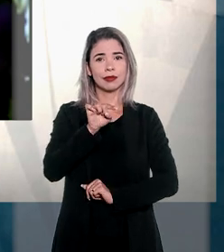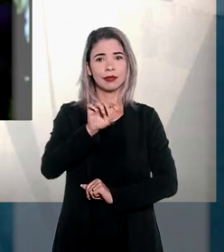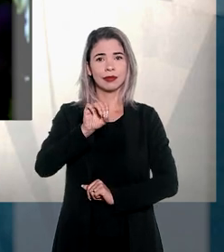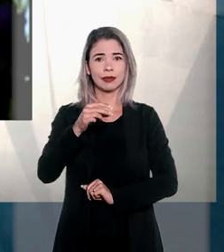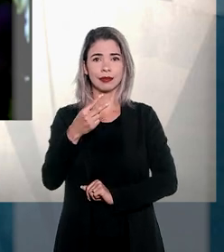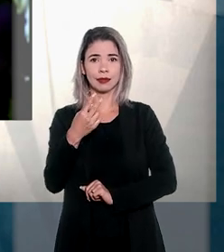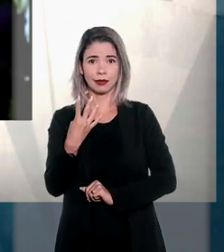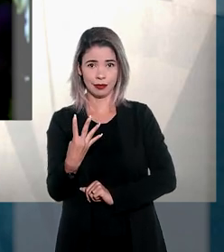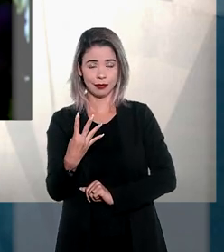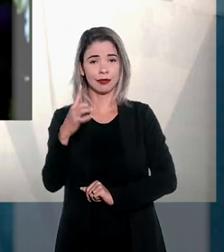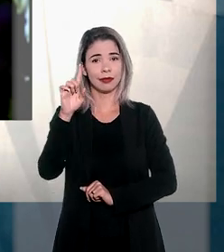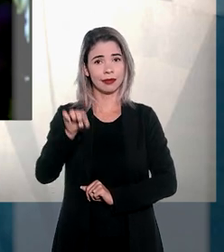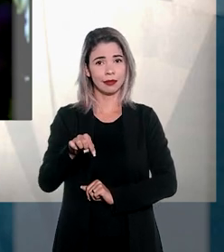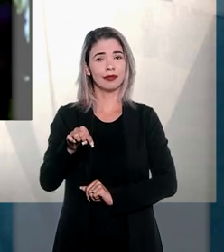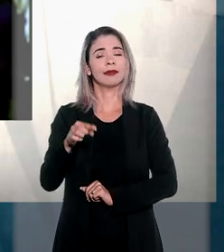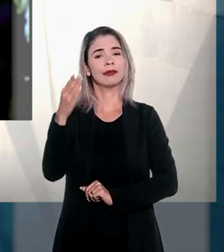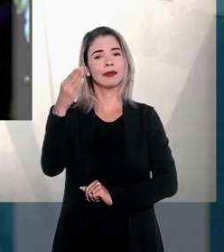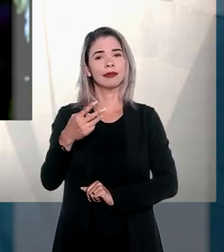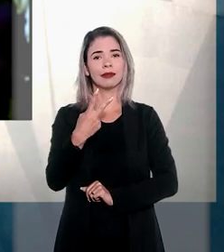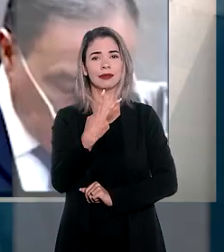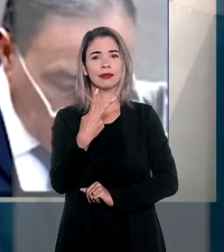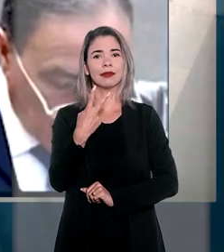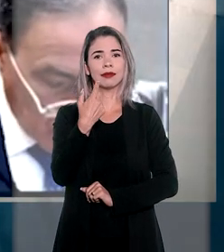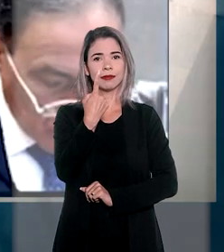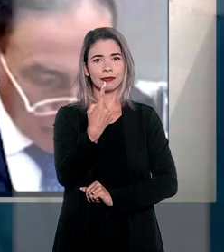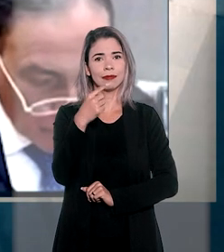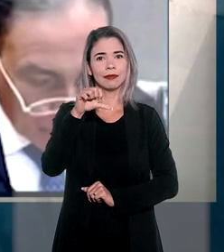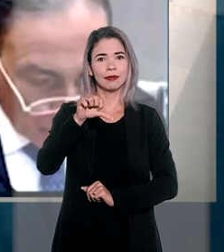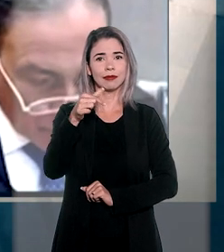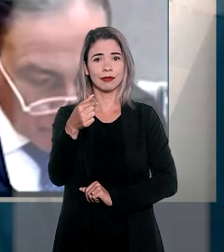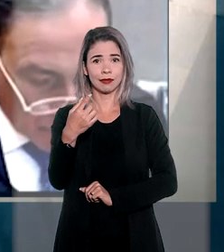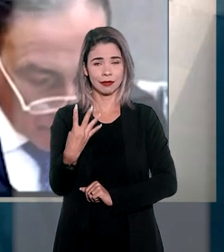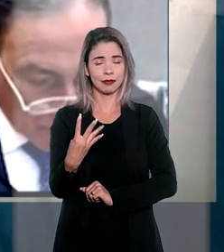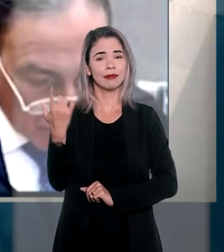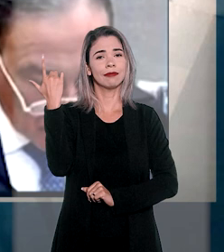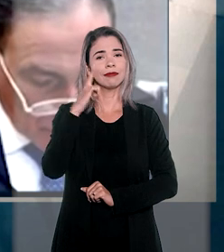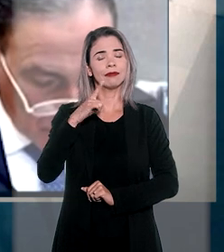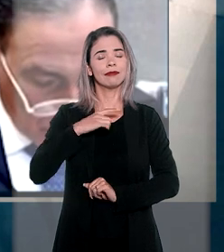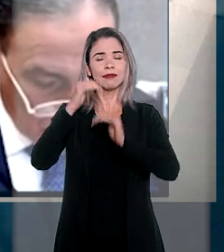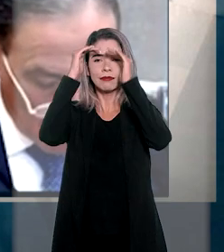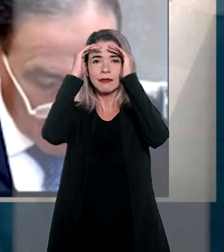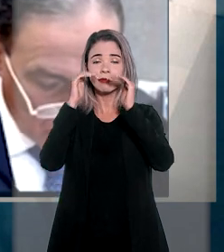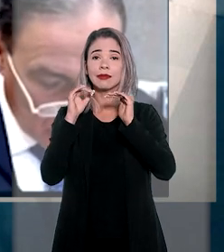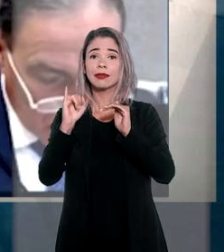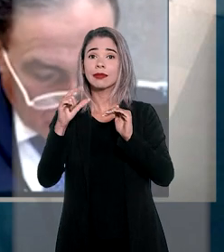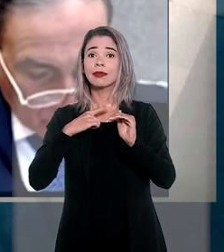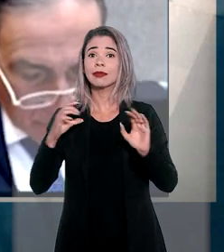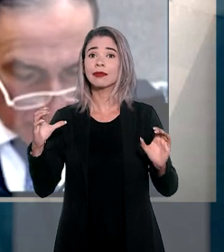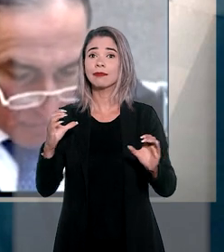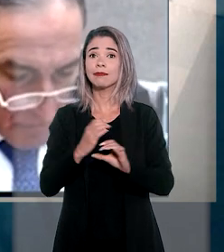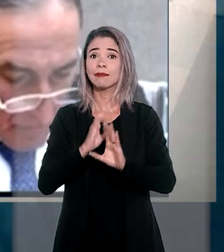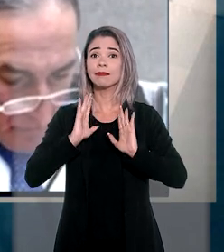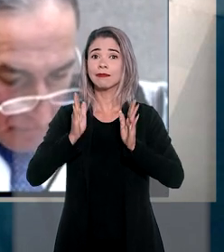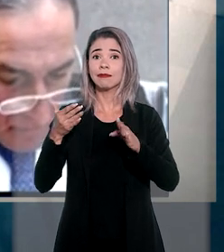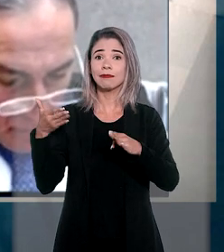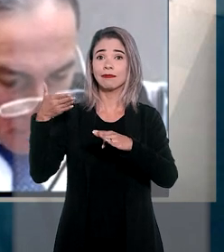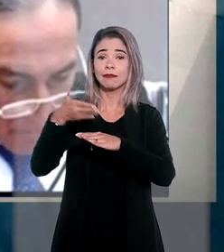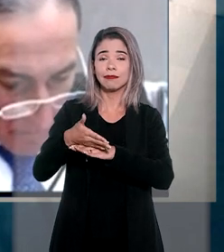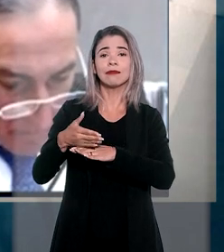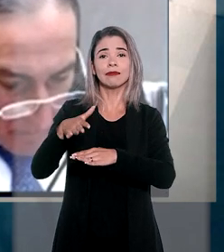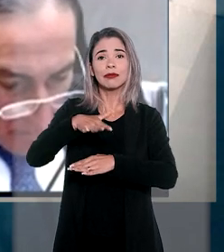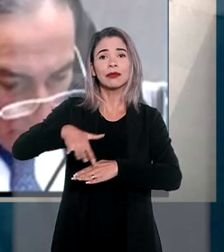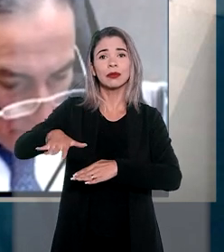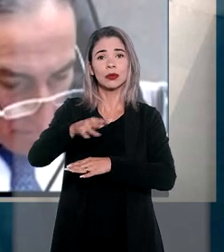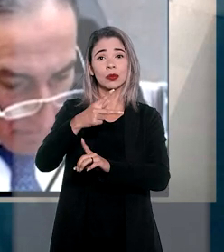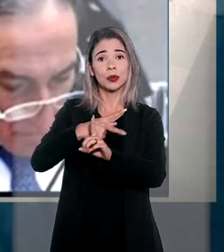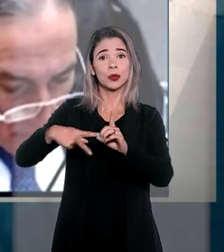.024, de 1974, permite a suspensão da execução nos casos de liquidação e intervenção das